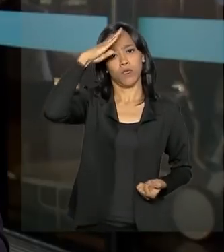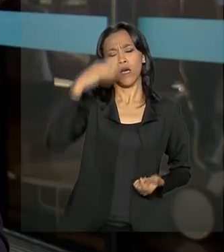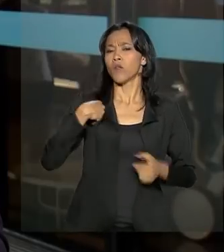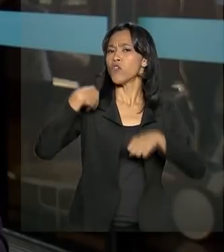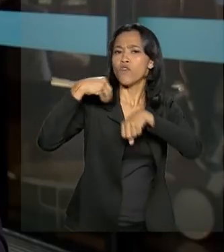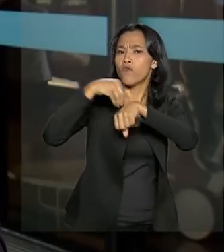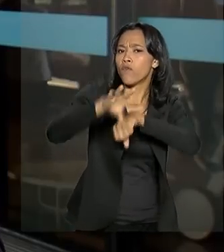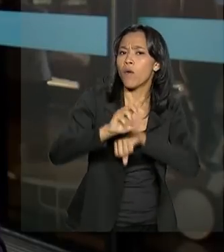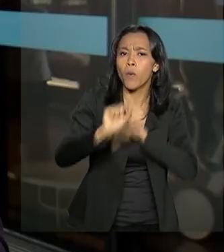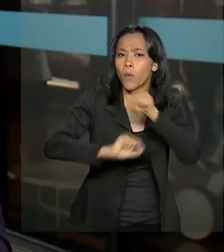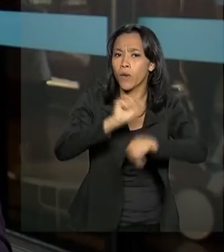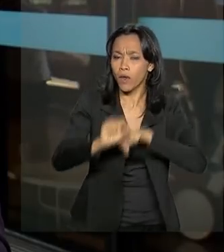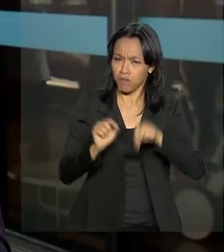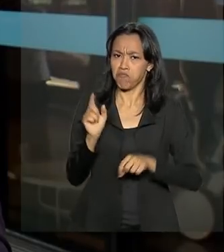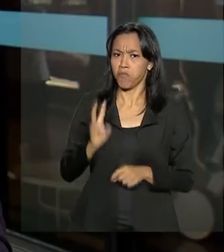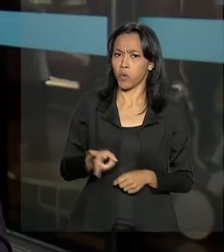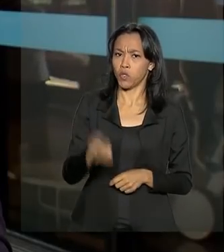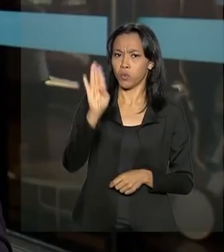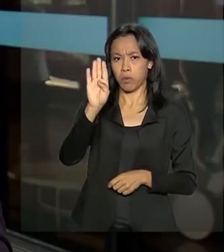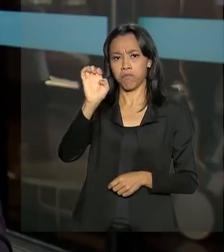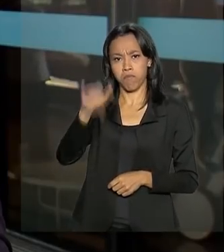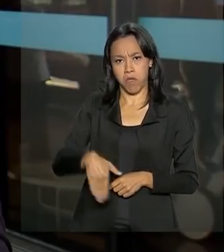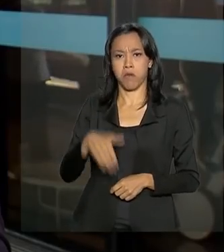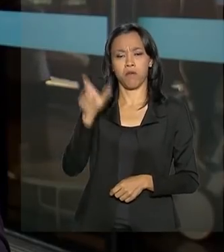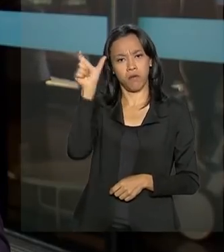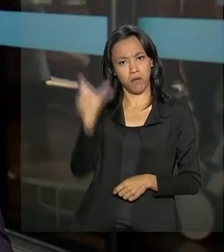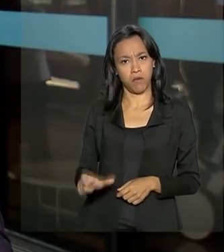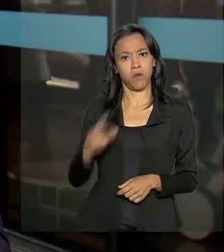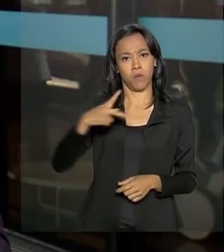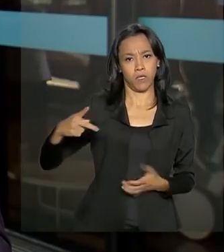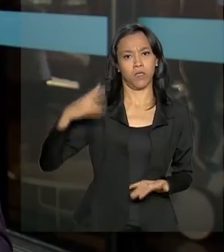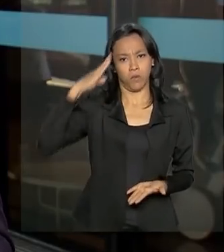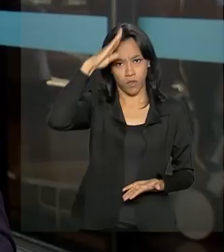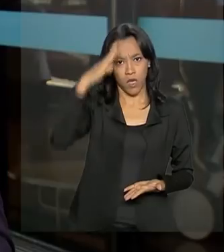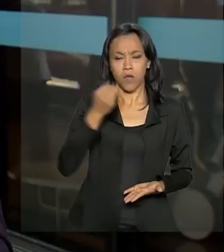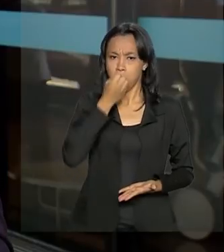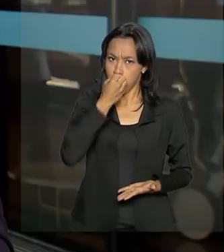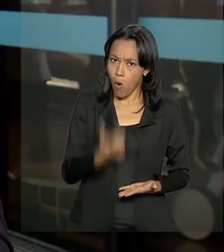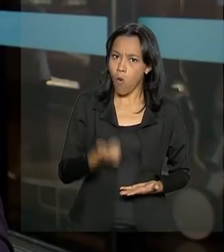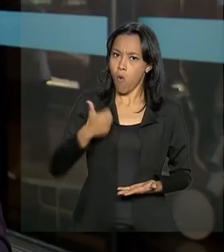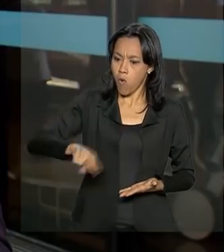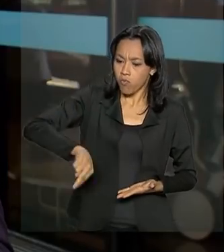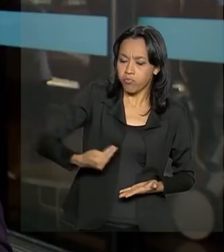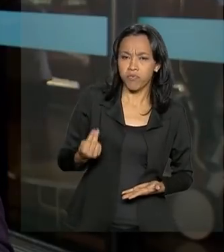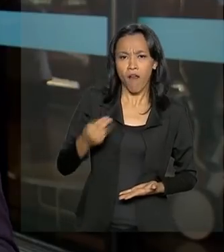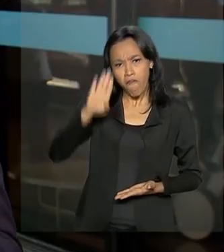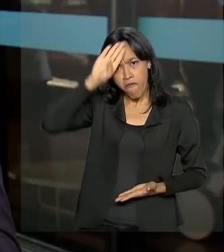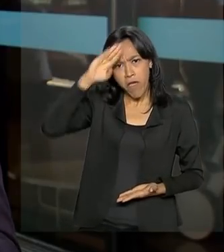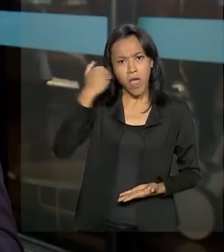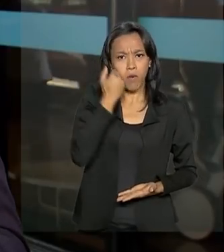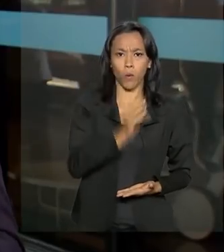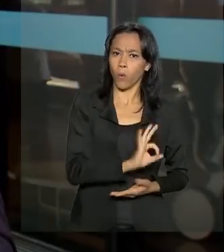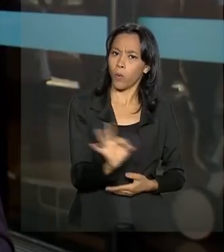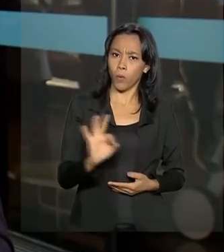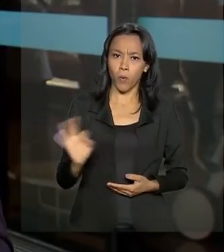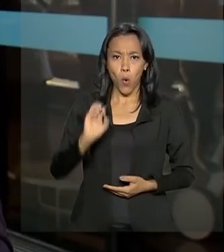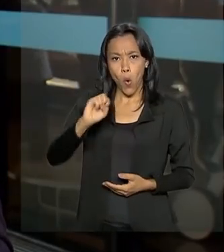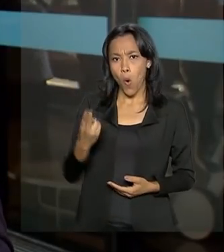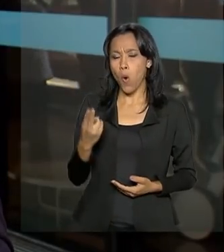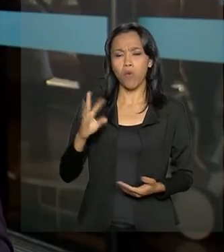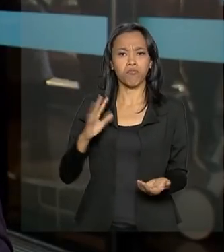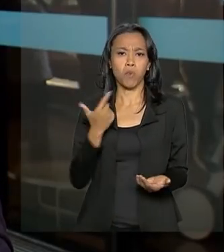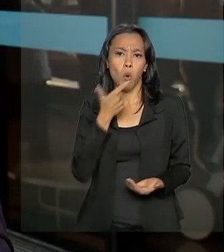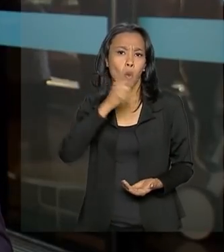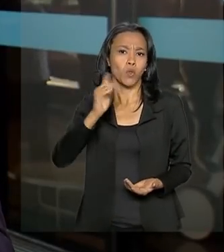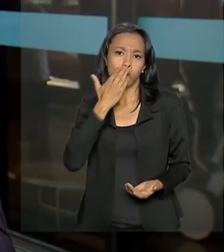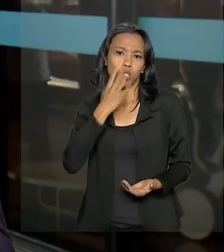que ele segue bem com boa evolução clínico-cirúrgica Sem sinal de febres ou de qualquer outro